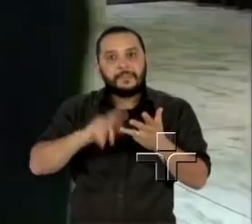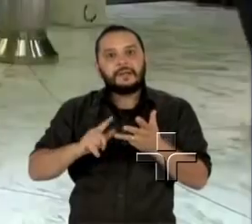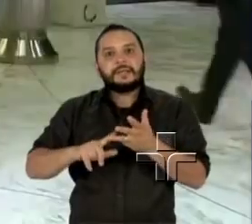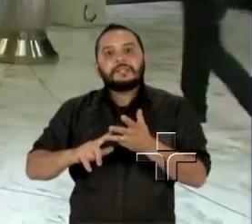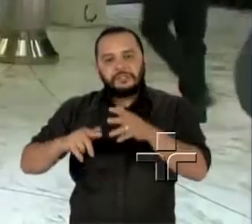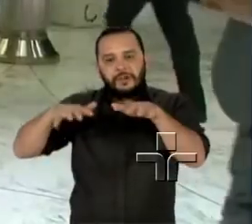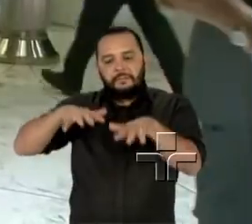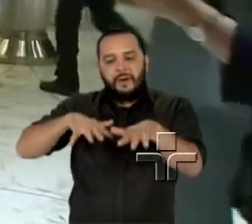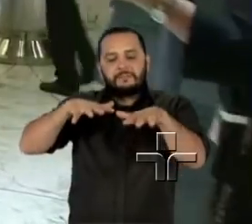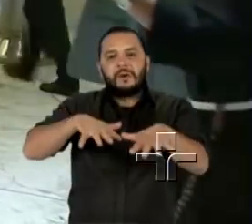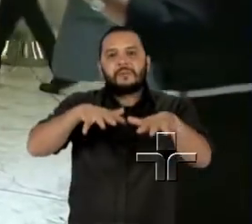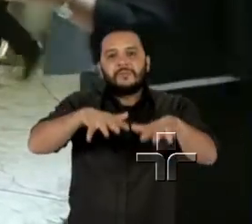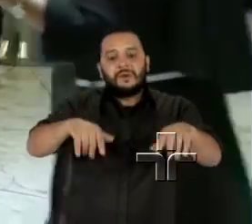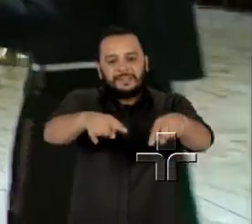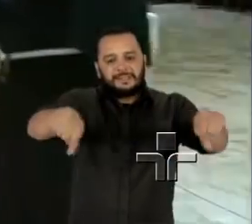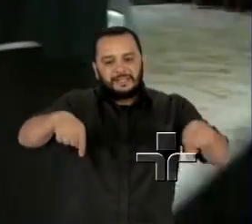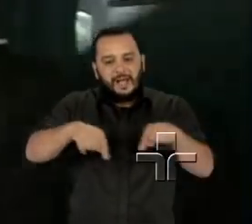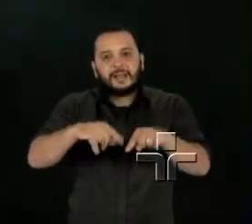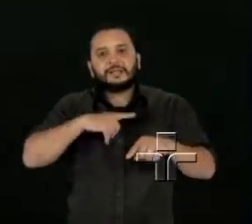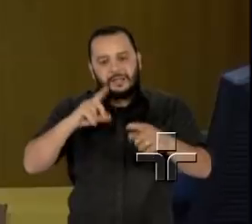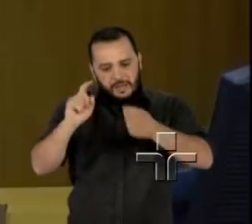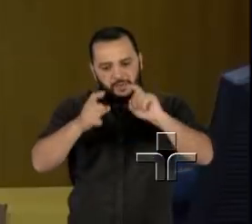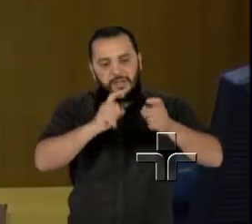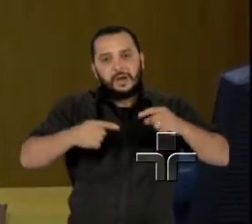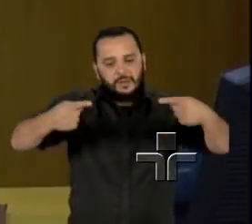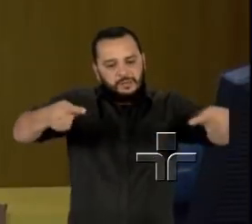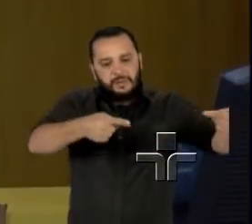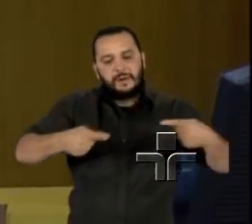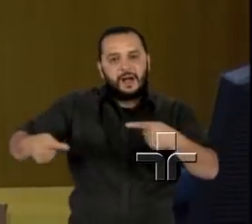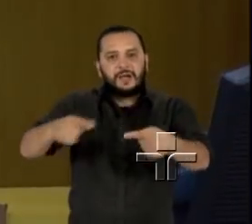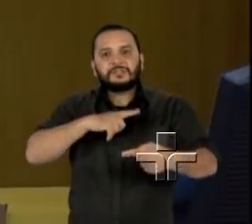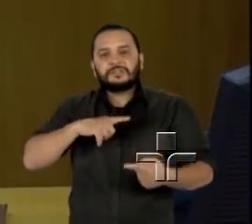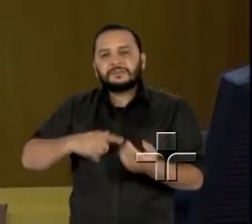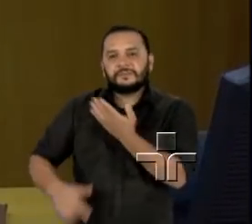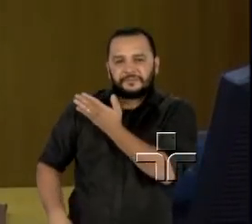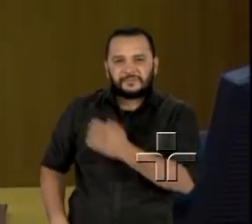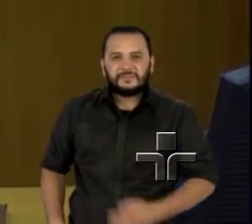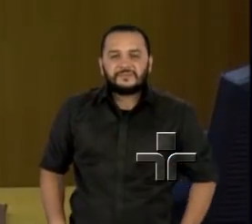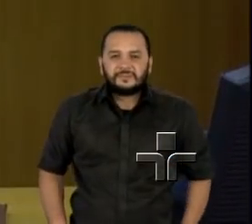em procissão até a sala onde acontecem os debates. As ideologias